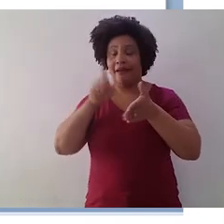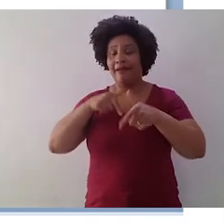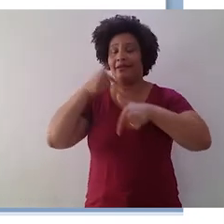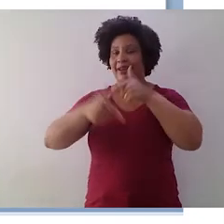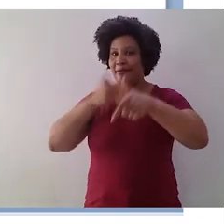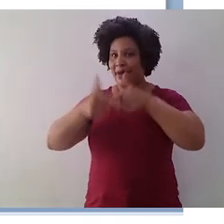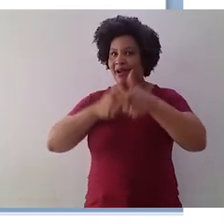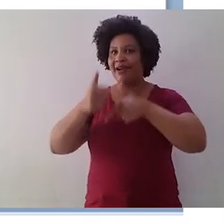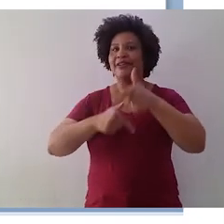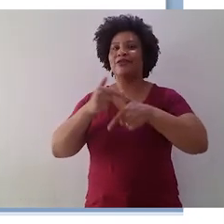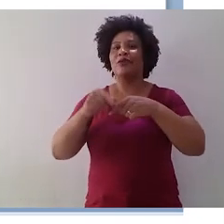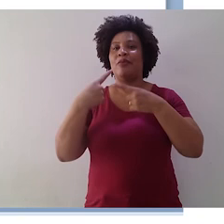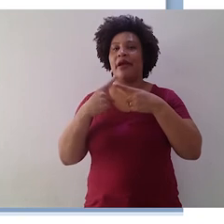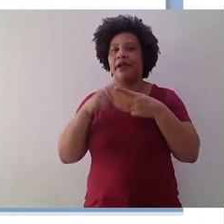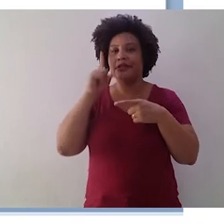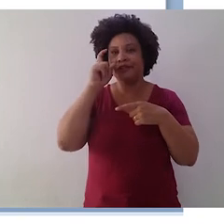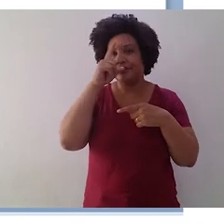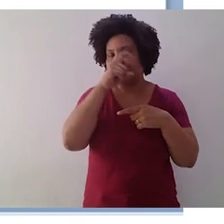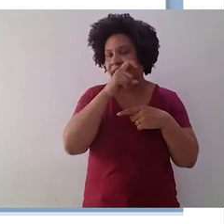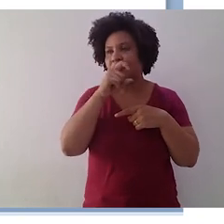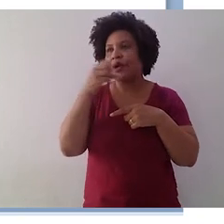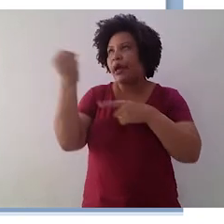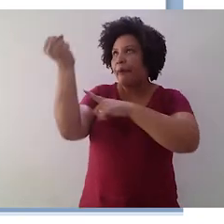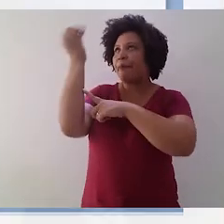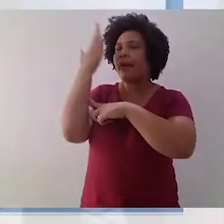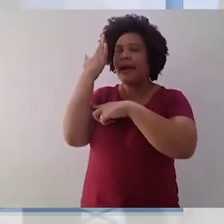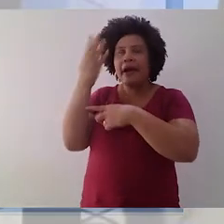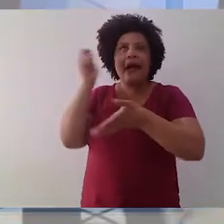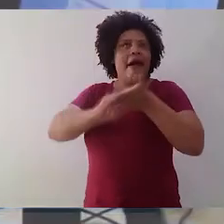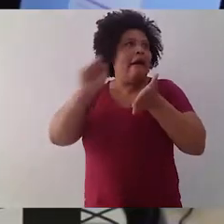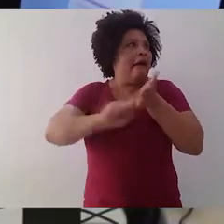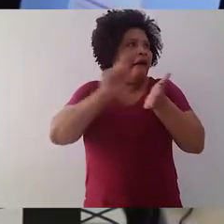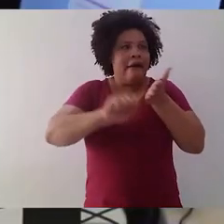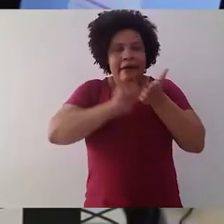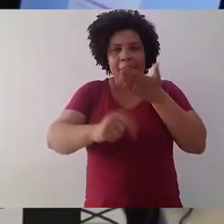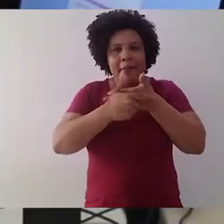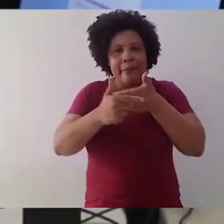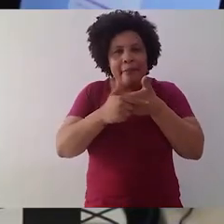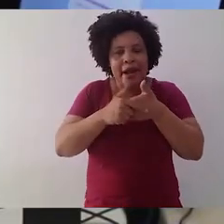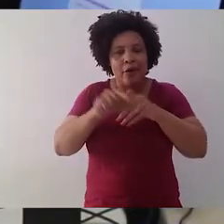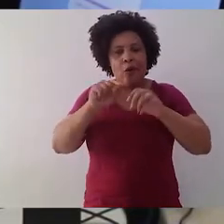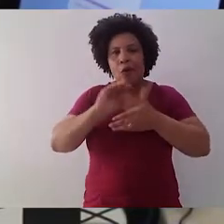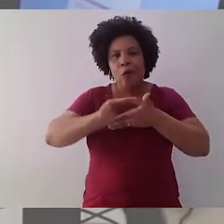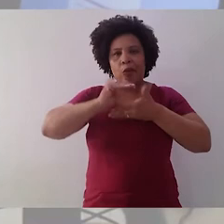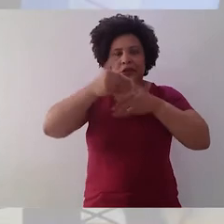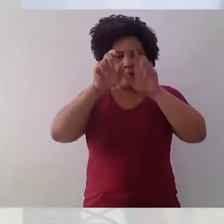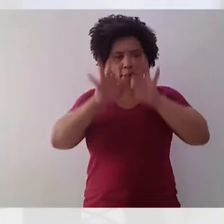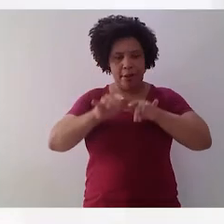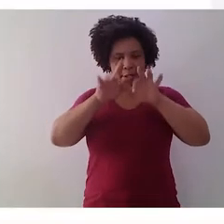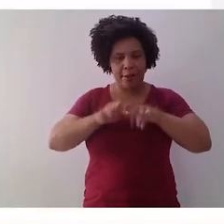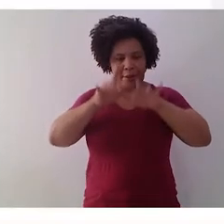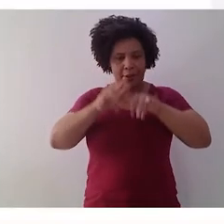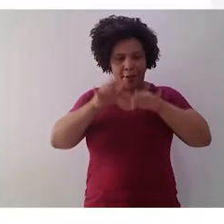porque dificilmente alguém vai ter uma inspiração do alto, pegar a folha do papel ou pegar a tela do computador e escrever